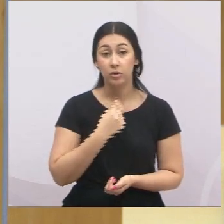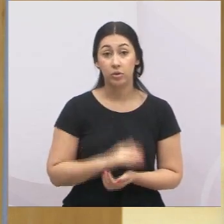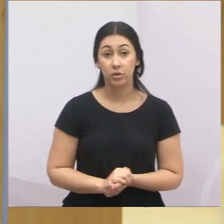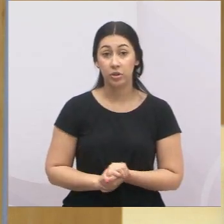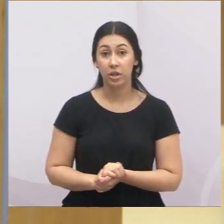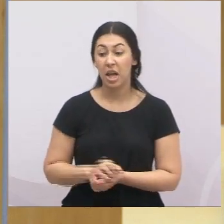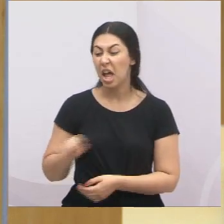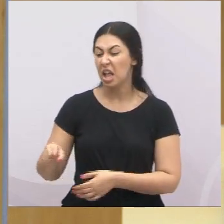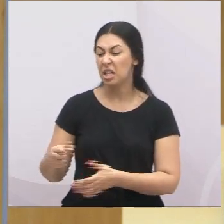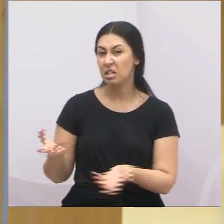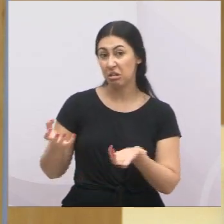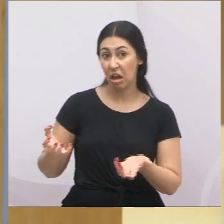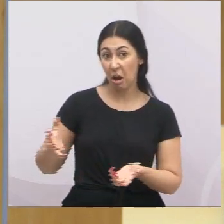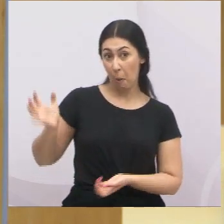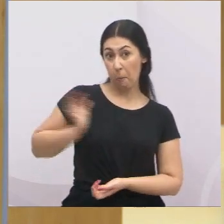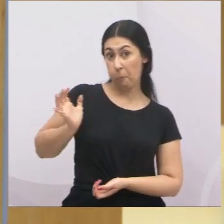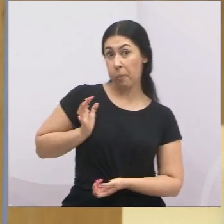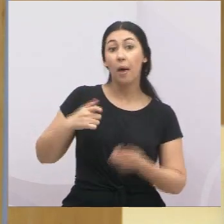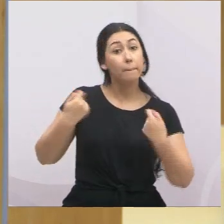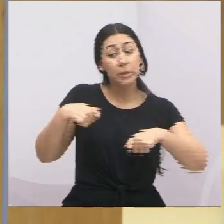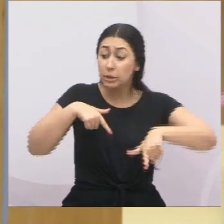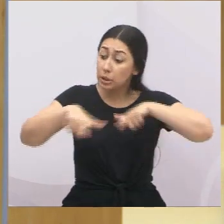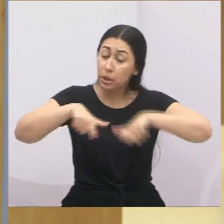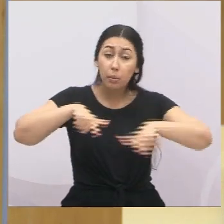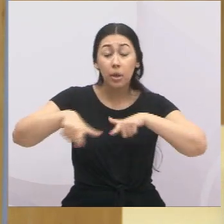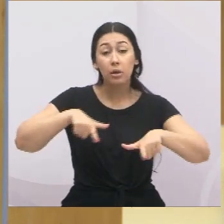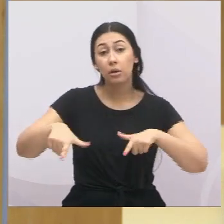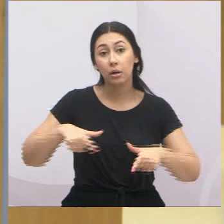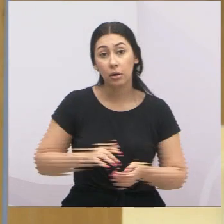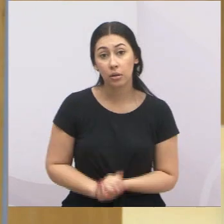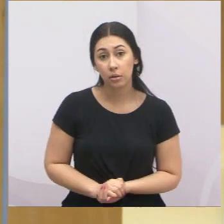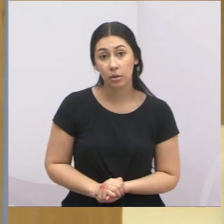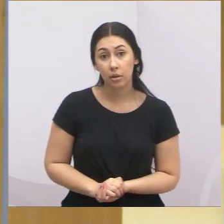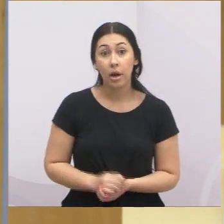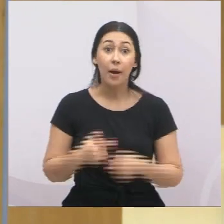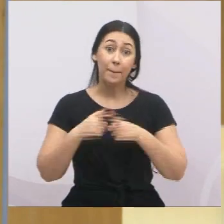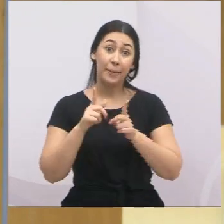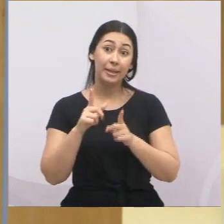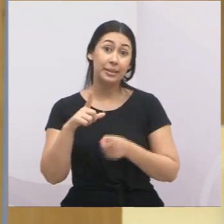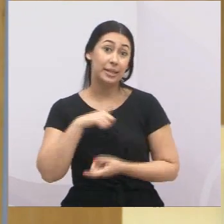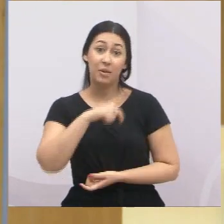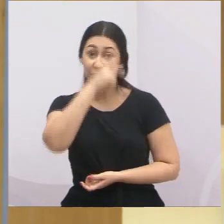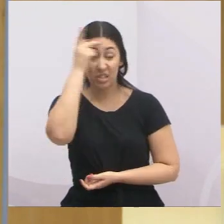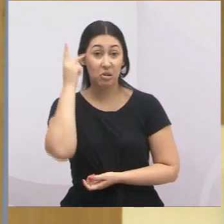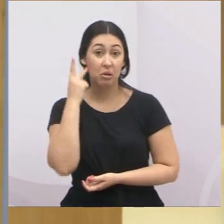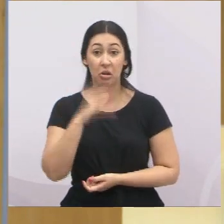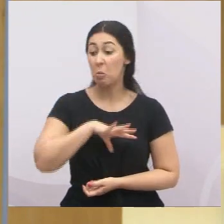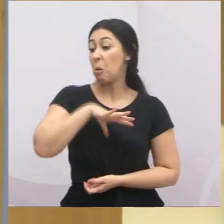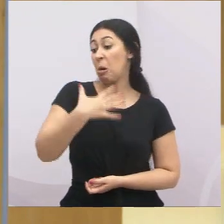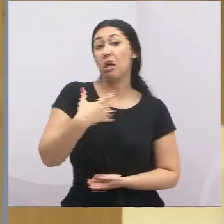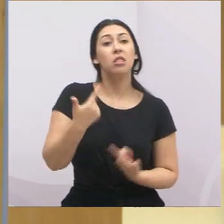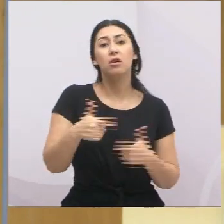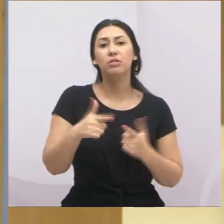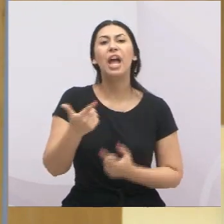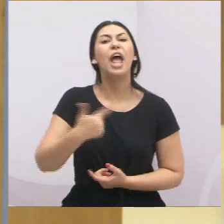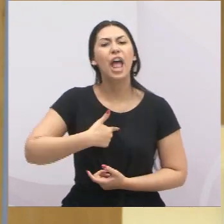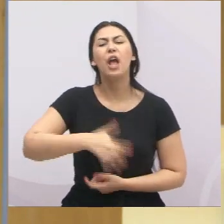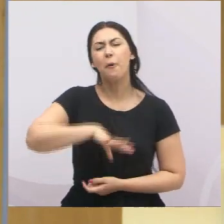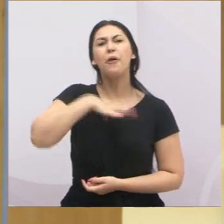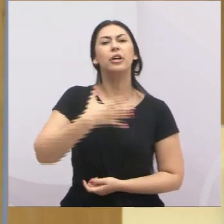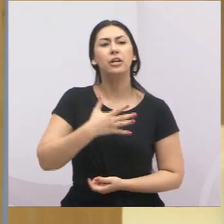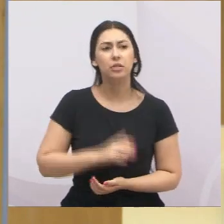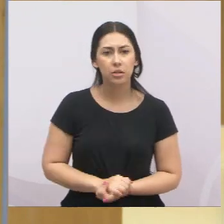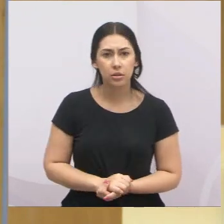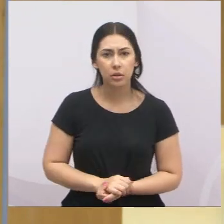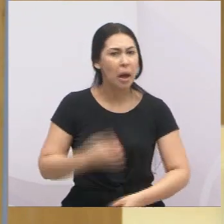comer o filé mignon tem que saber roiou o osso, mas nós sabemos, muitos não tem coragem de falar, mas eu venho aqui eu falo, isso é político gente,